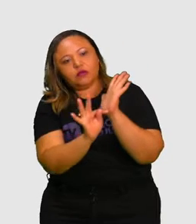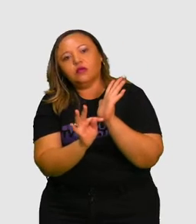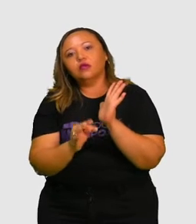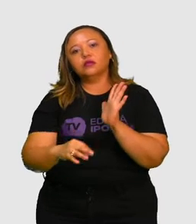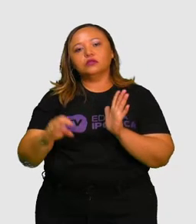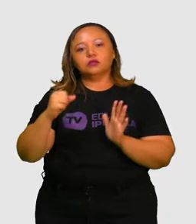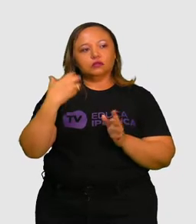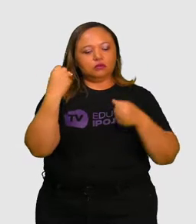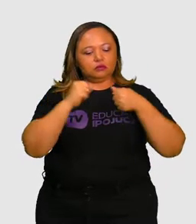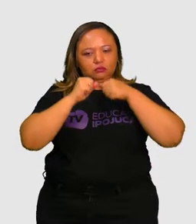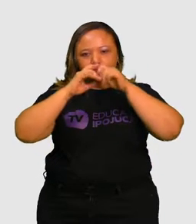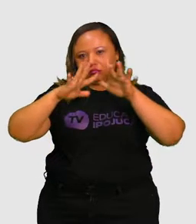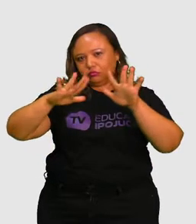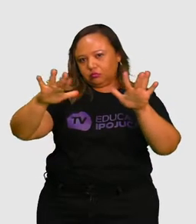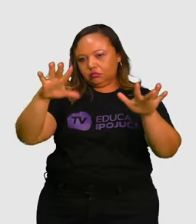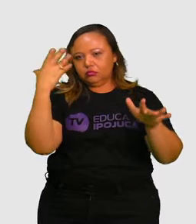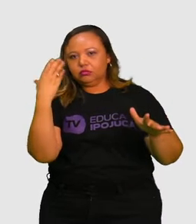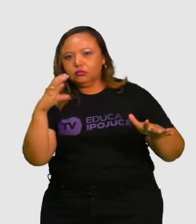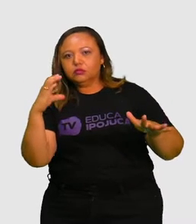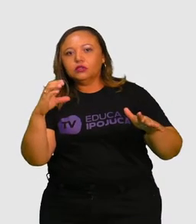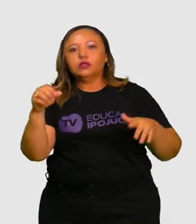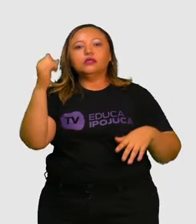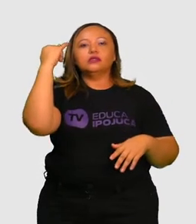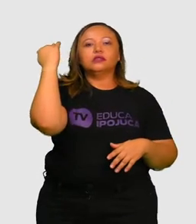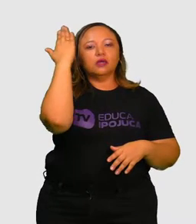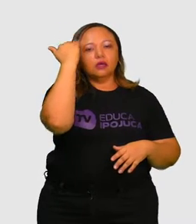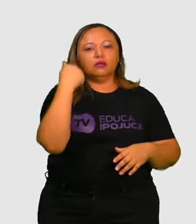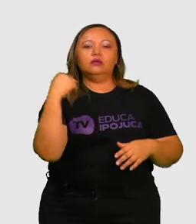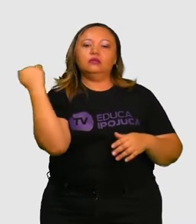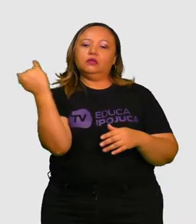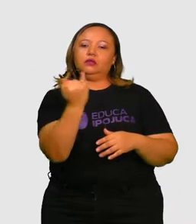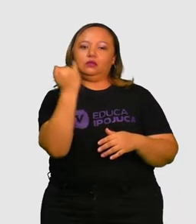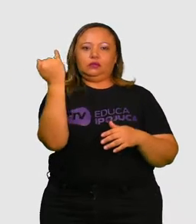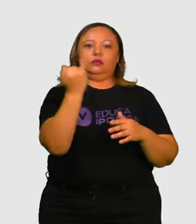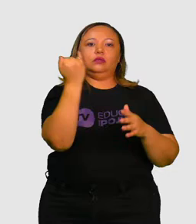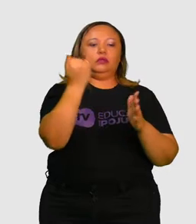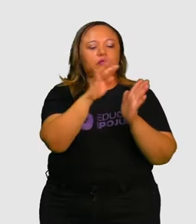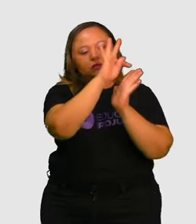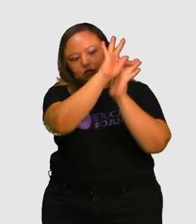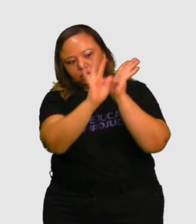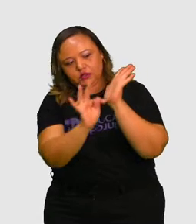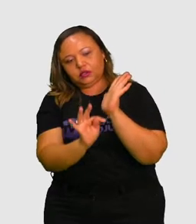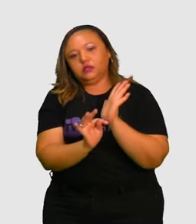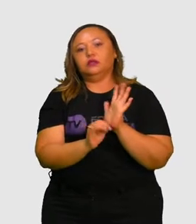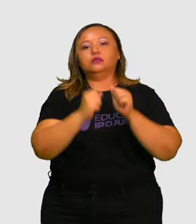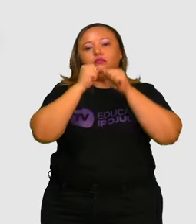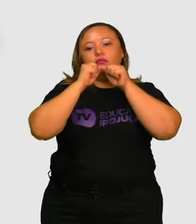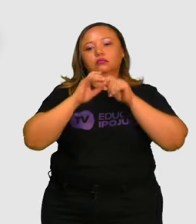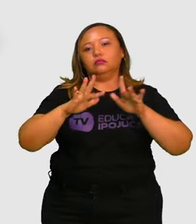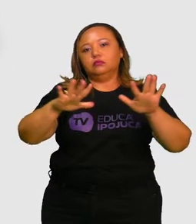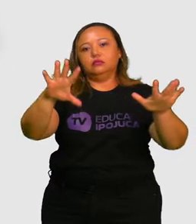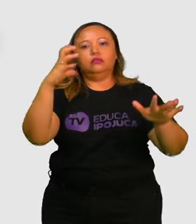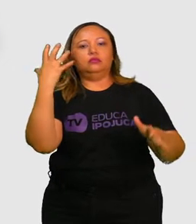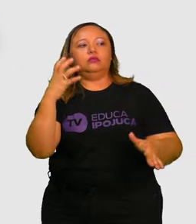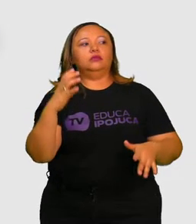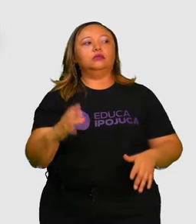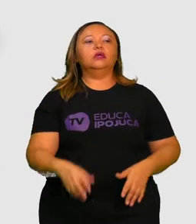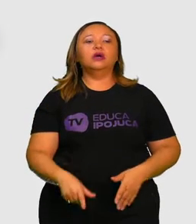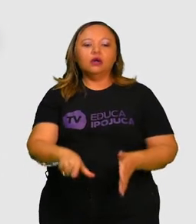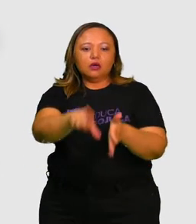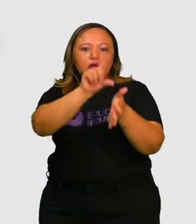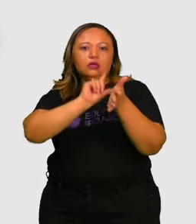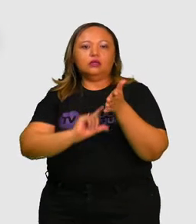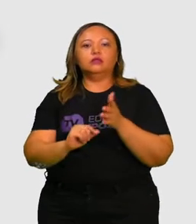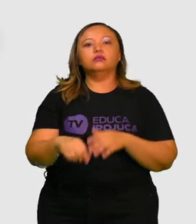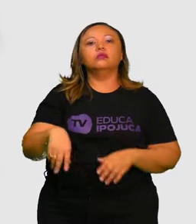científica. Perceber a importância e as condições de produção dos textos de divulgação científica. Mas